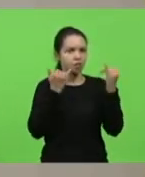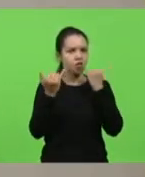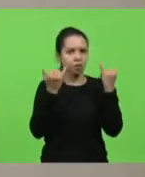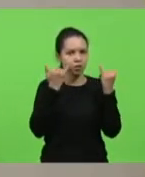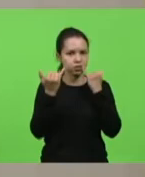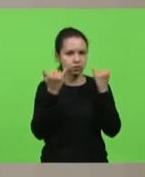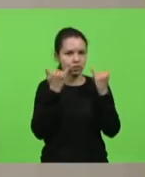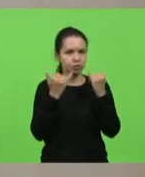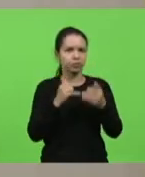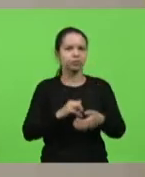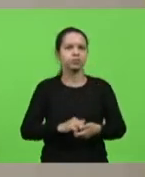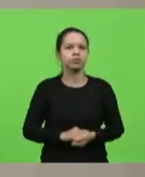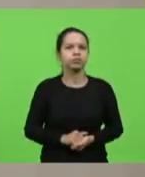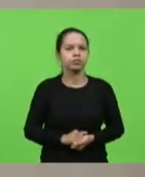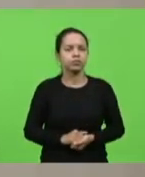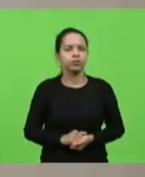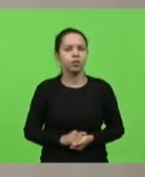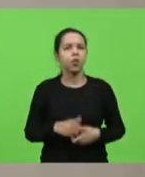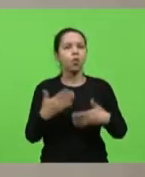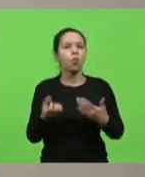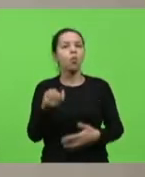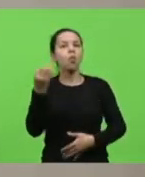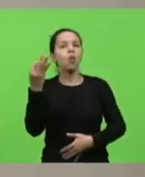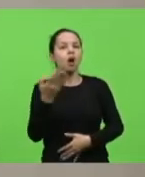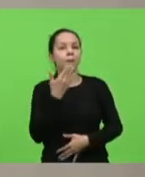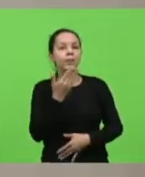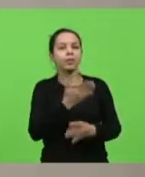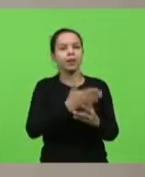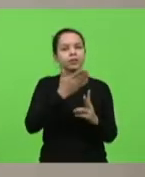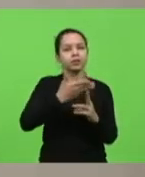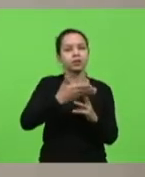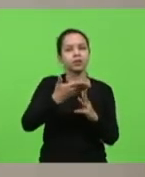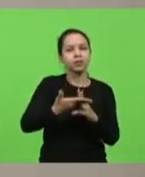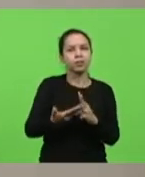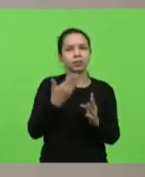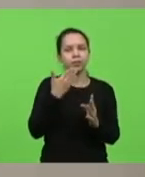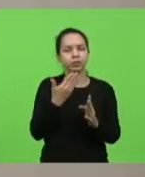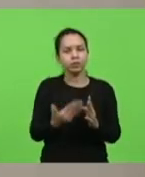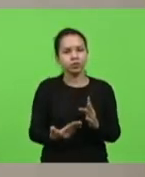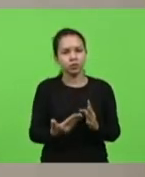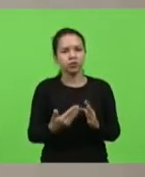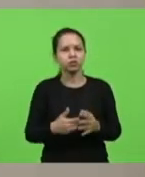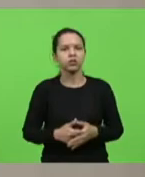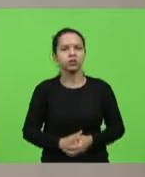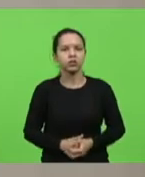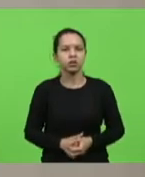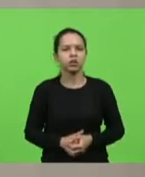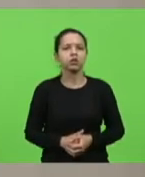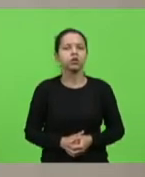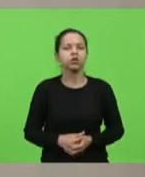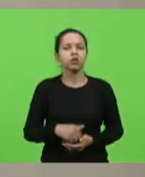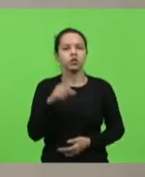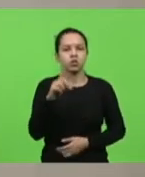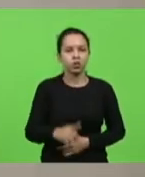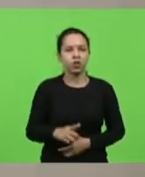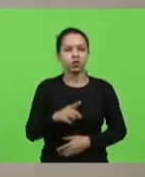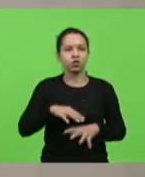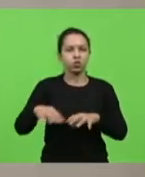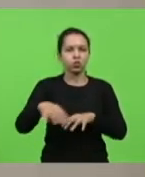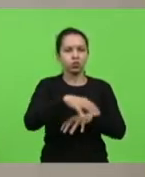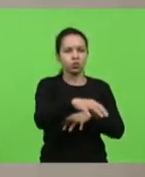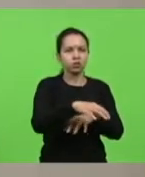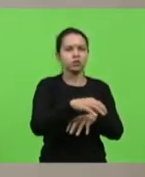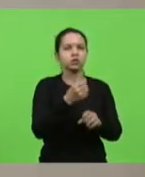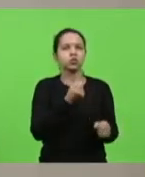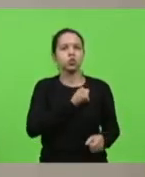parcelamento foram indeferidos em razão da resolução da diretoria de distribuição, número 59, 2020. Em